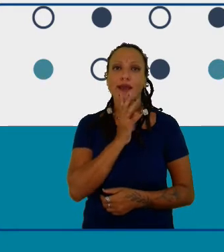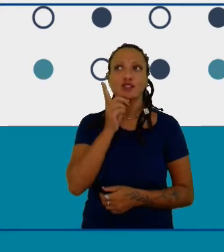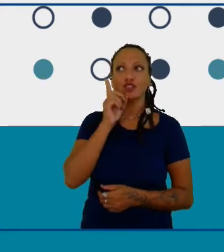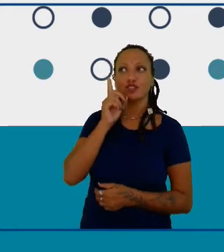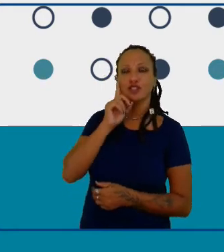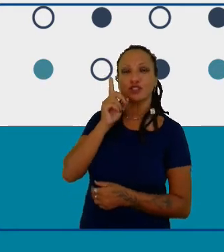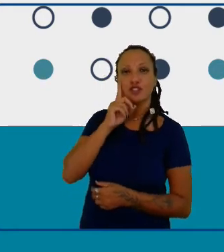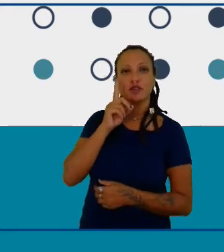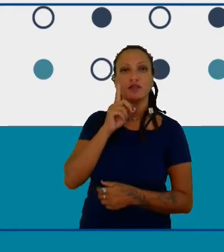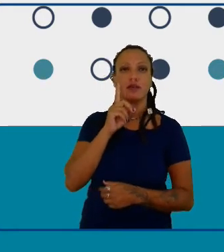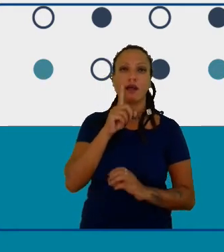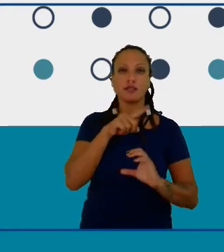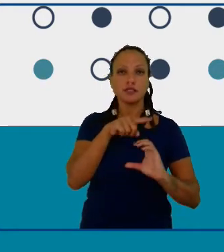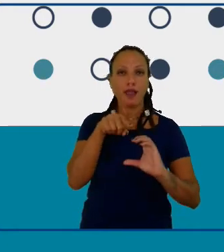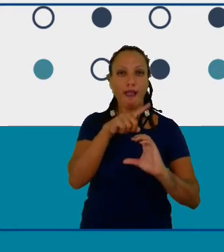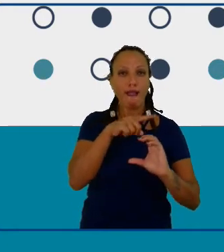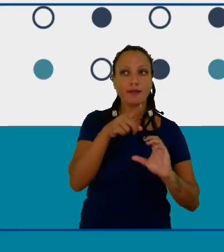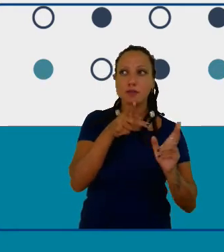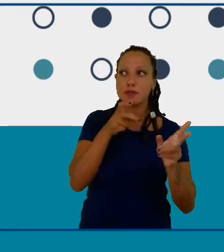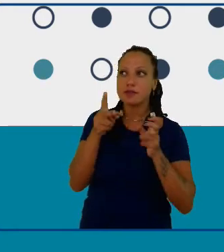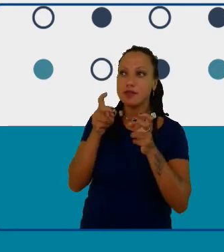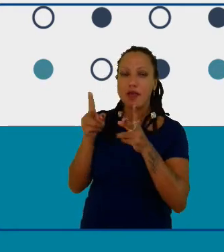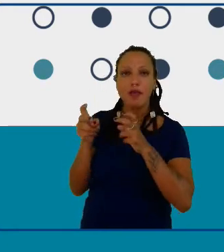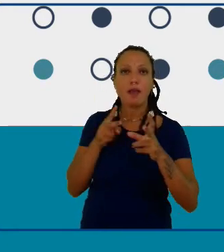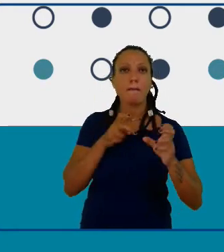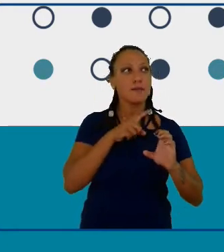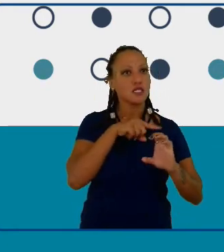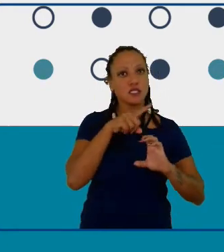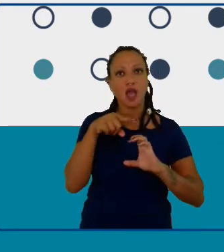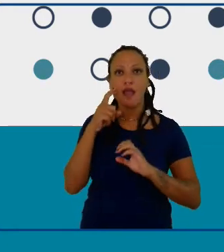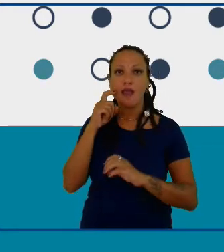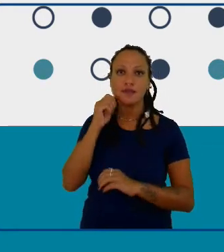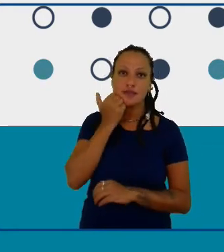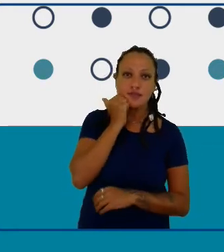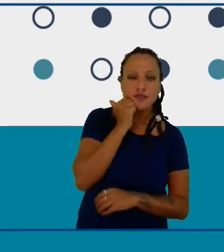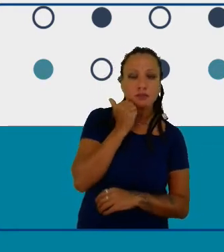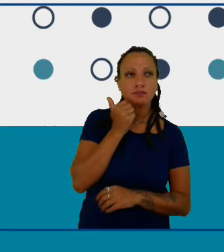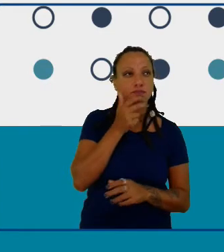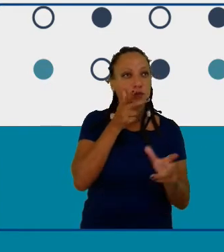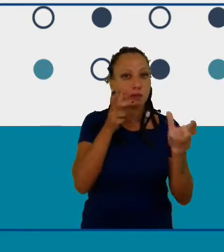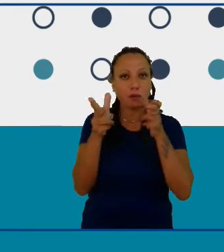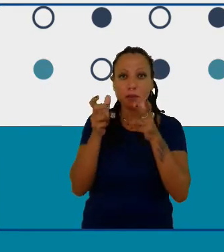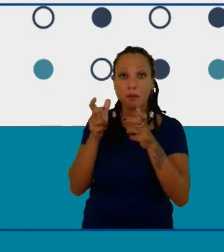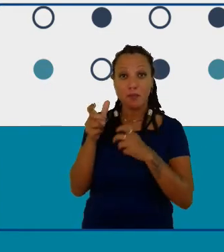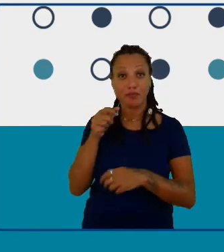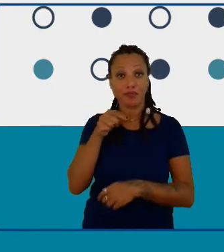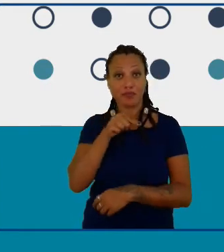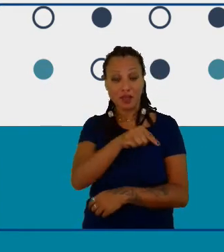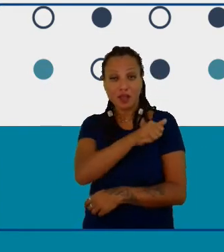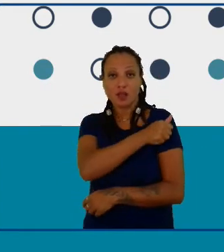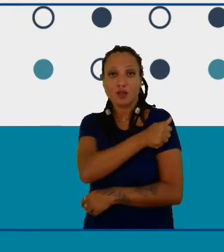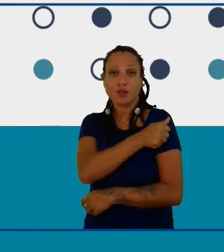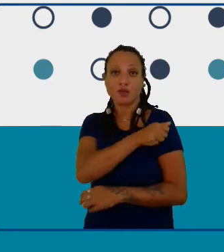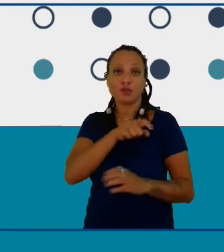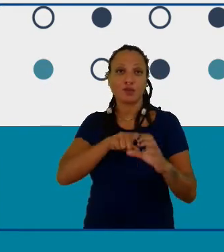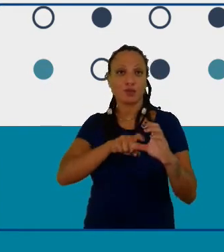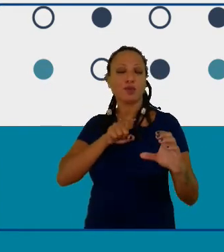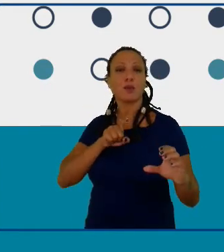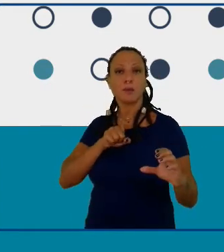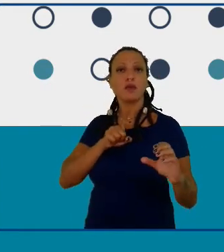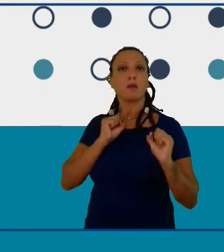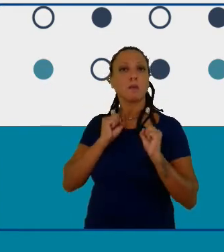ver a ciência no seu dia a dia ele vai ter autonomia para buscar aquelas informações